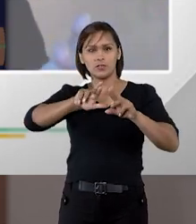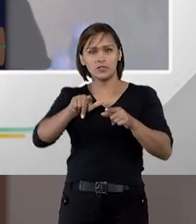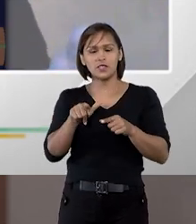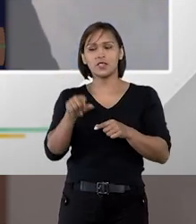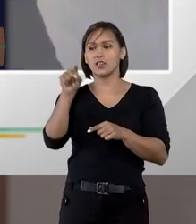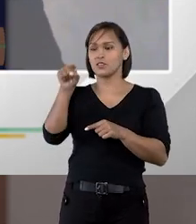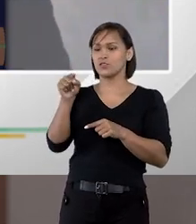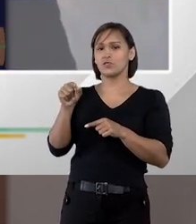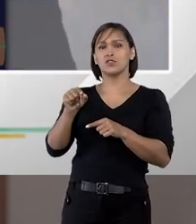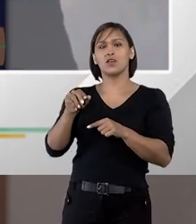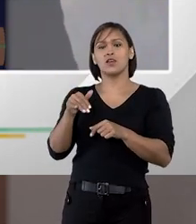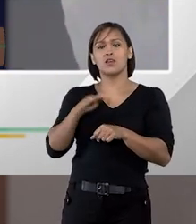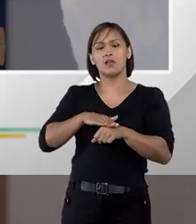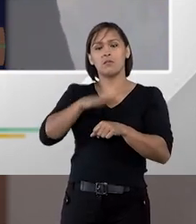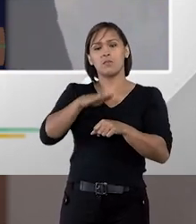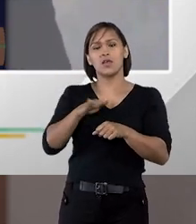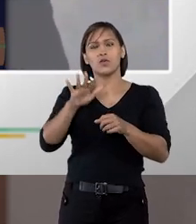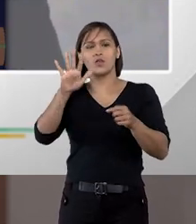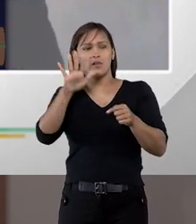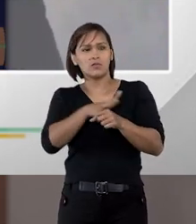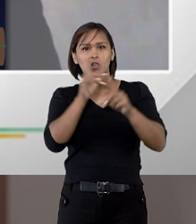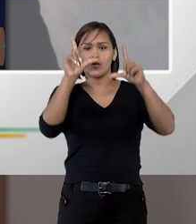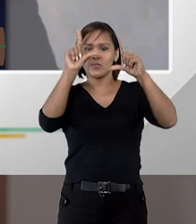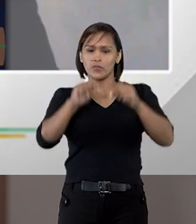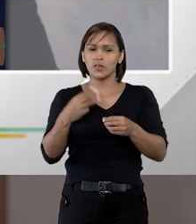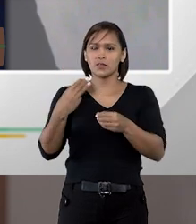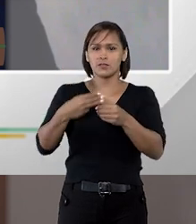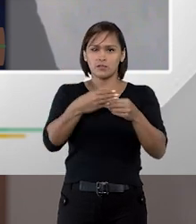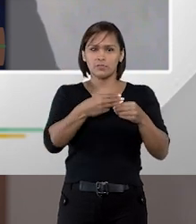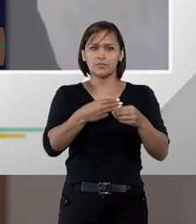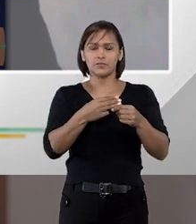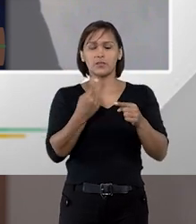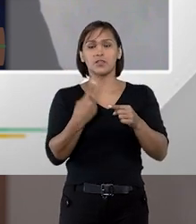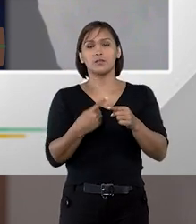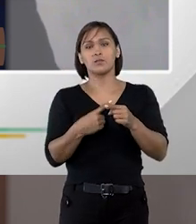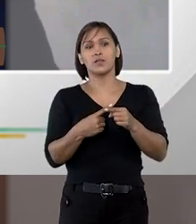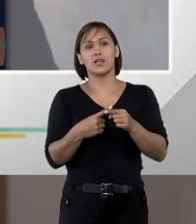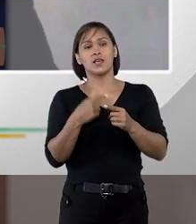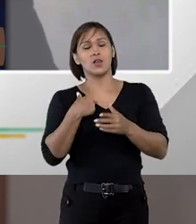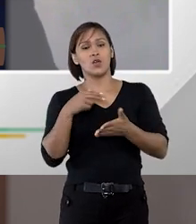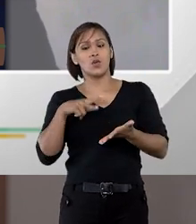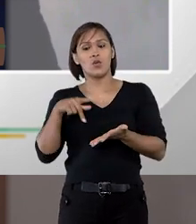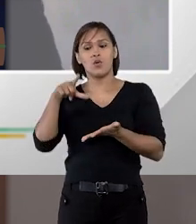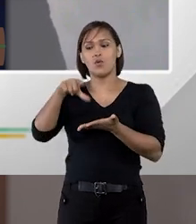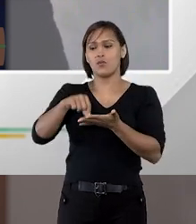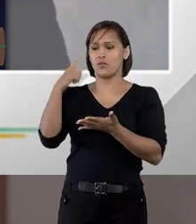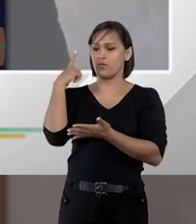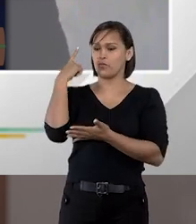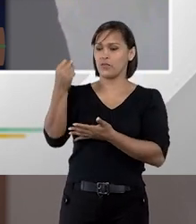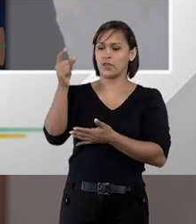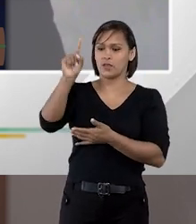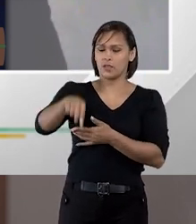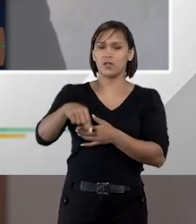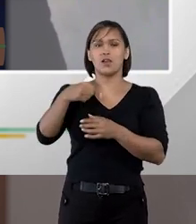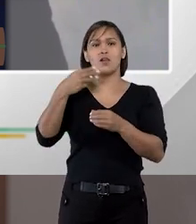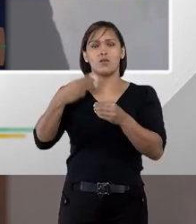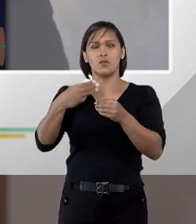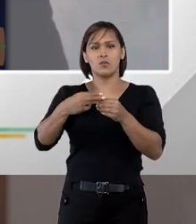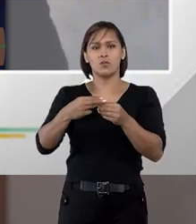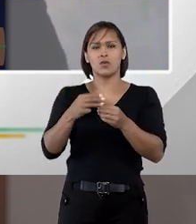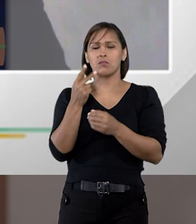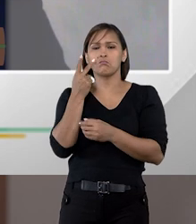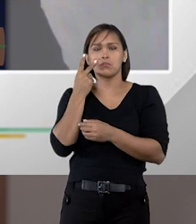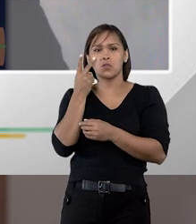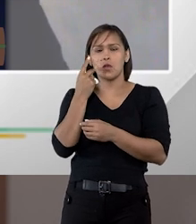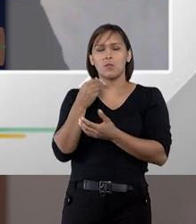certamente, da realidade da maioria esmagadora dos pequenos municípios. Então, se a gente vai hoje para um pequeno município, é muito comum,